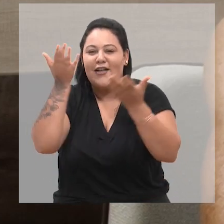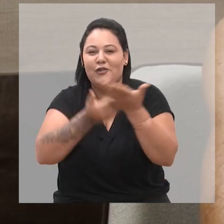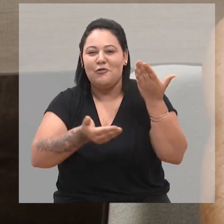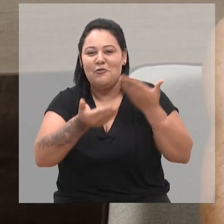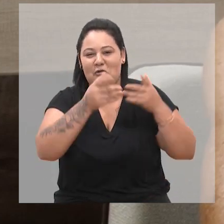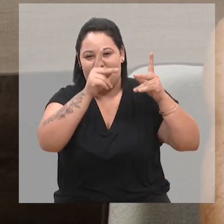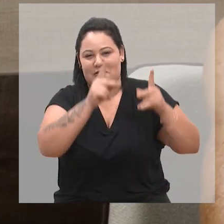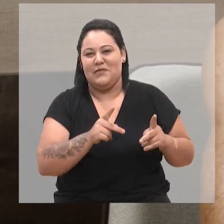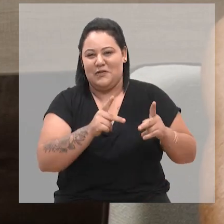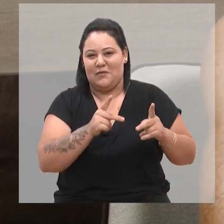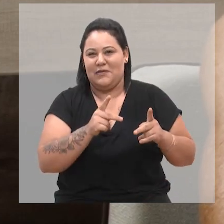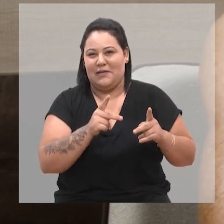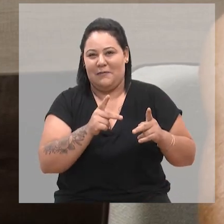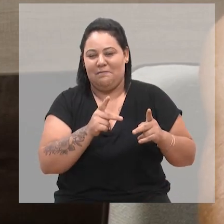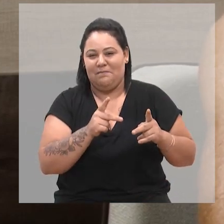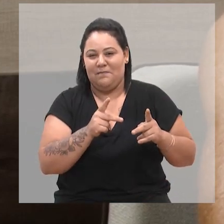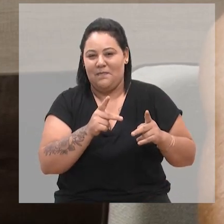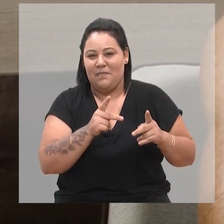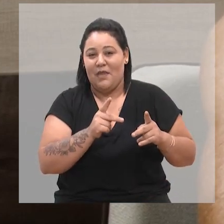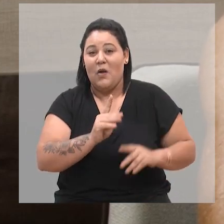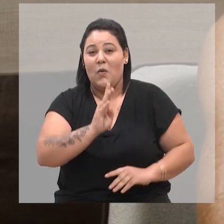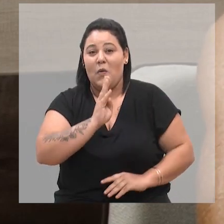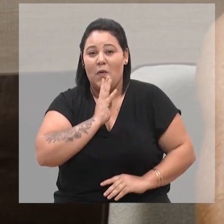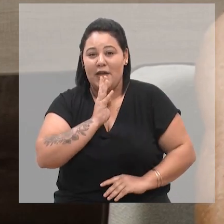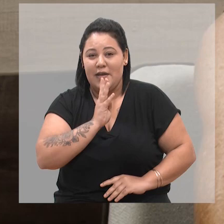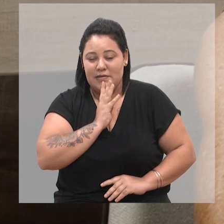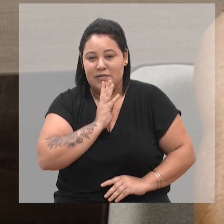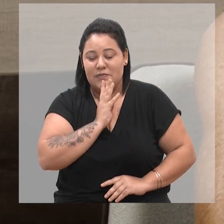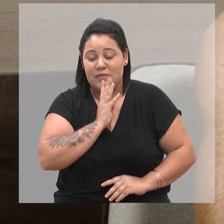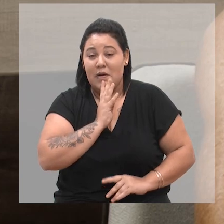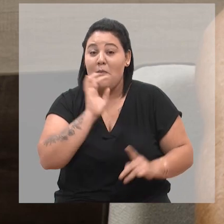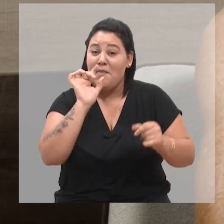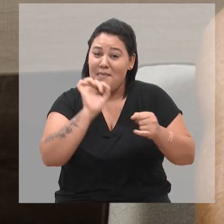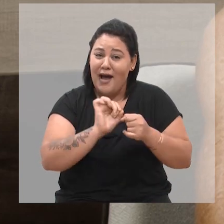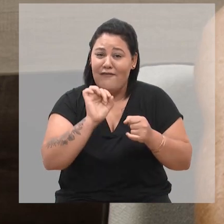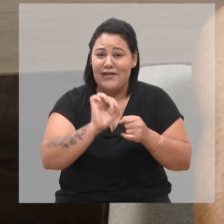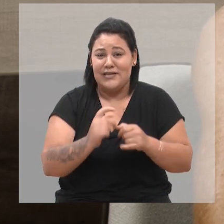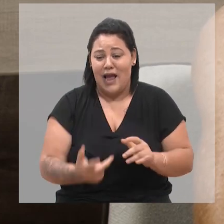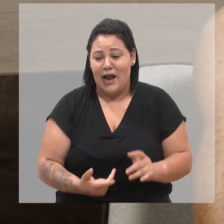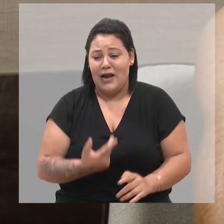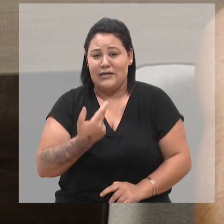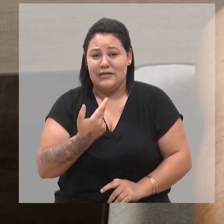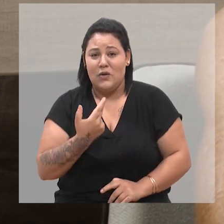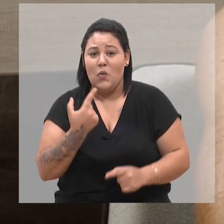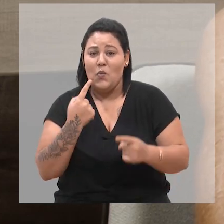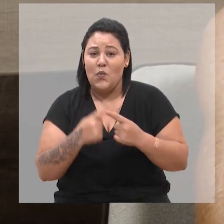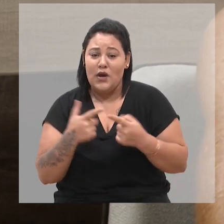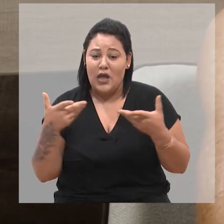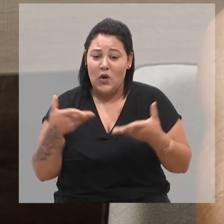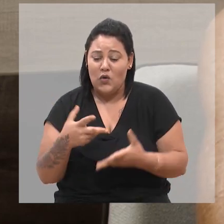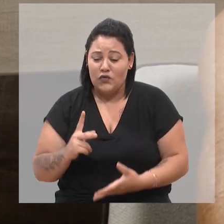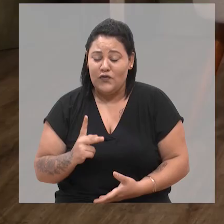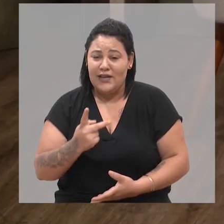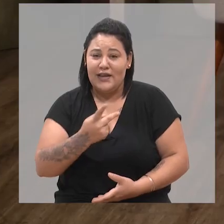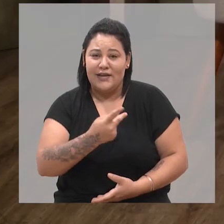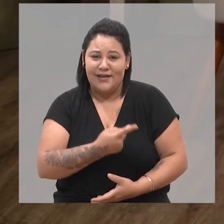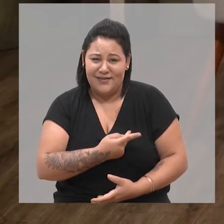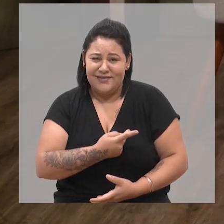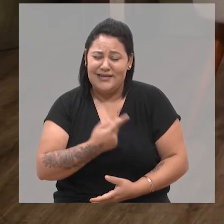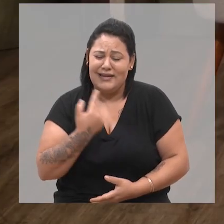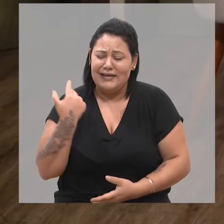até a castração. porque hoje os veterinários, eles cobram